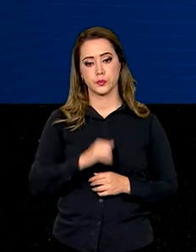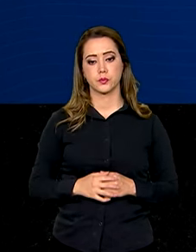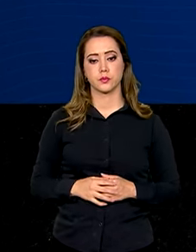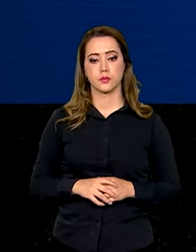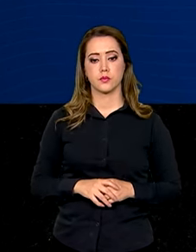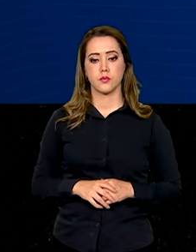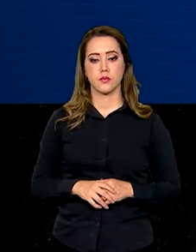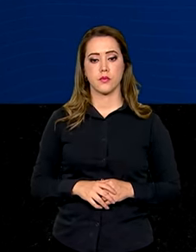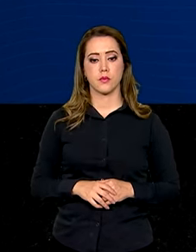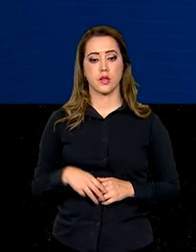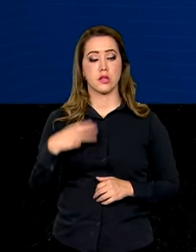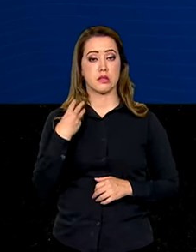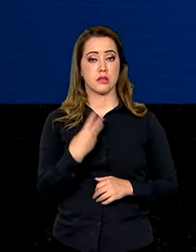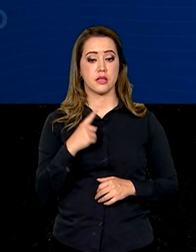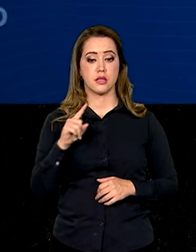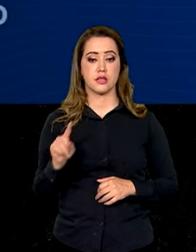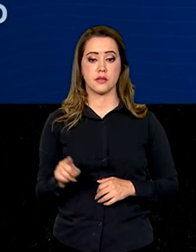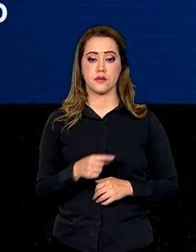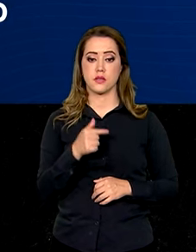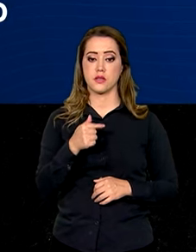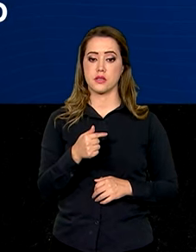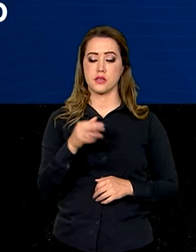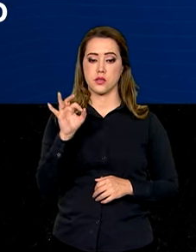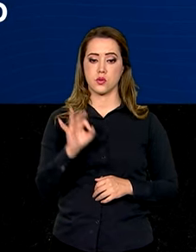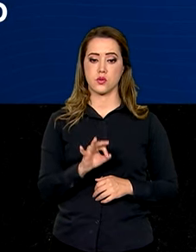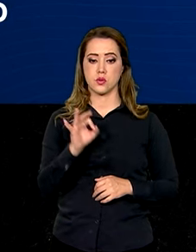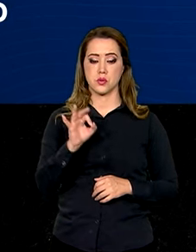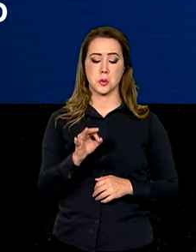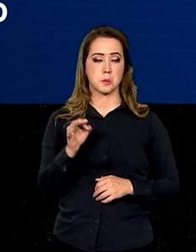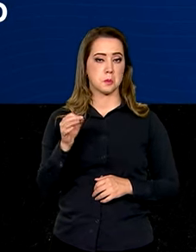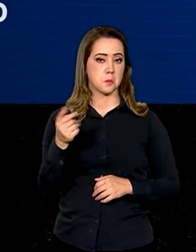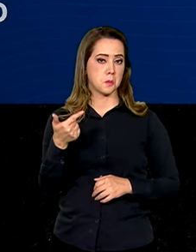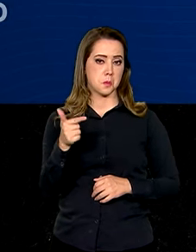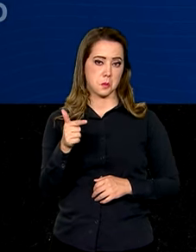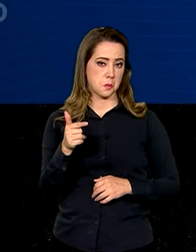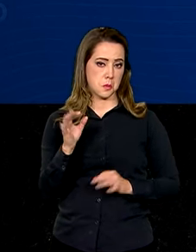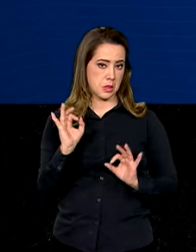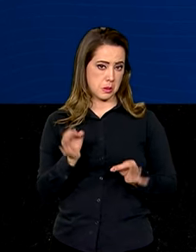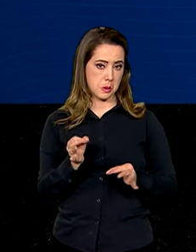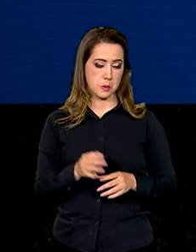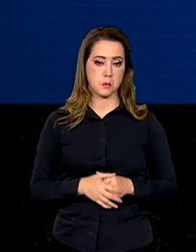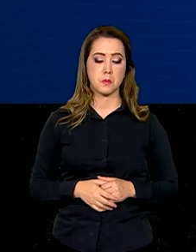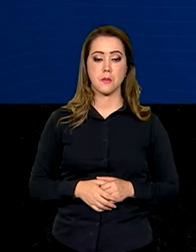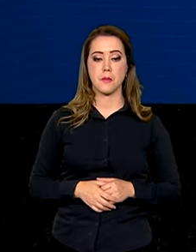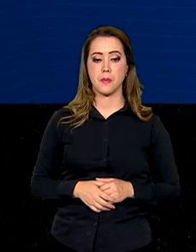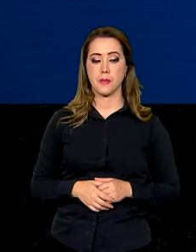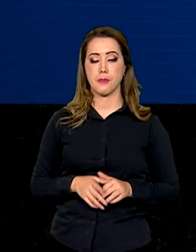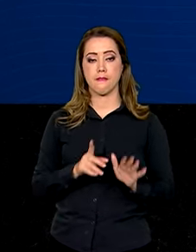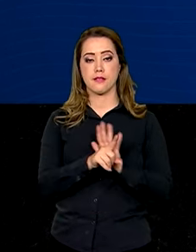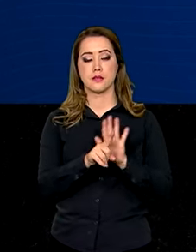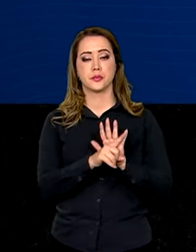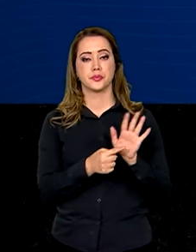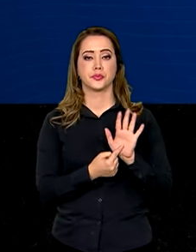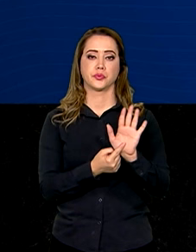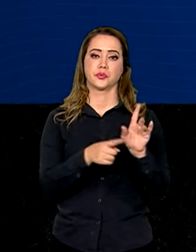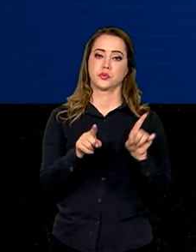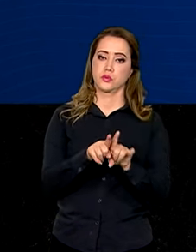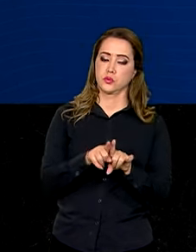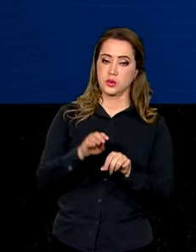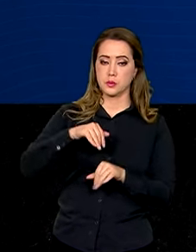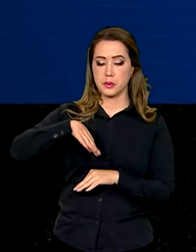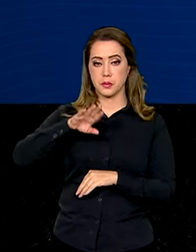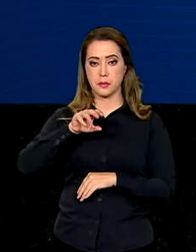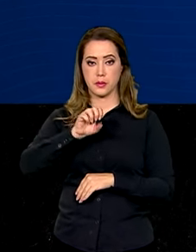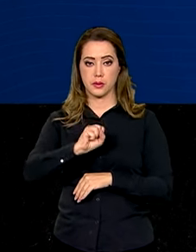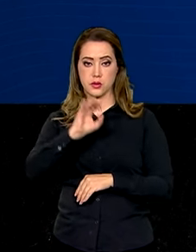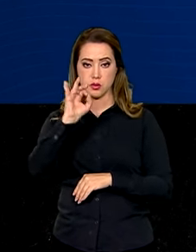feminino e 3,7% de gênero não identificado. A pesquisa revela ainda que em mais de 80% dos